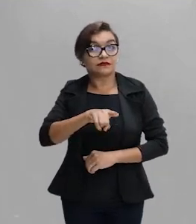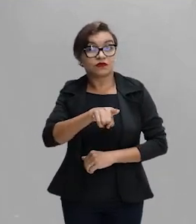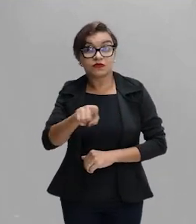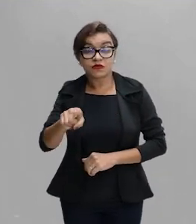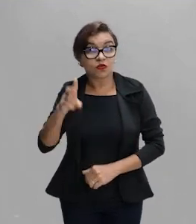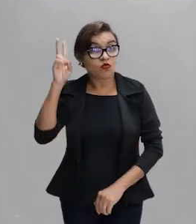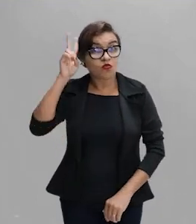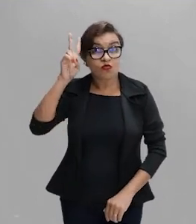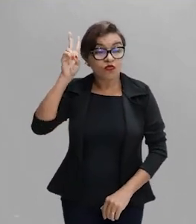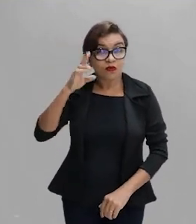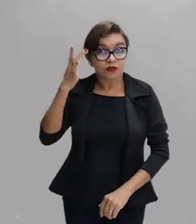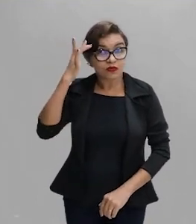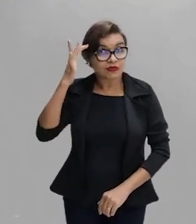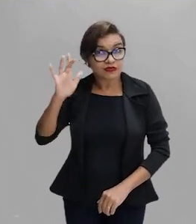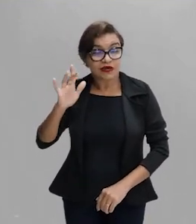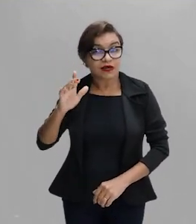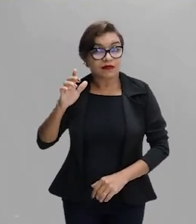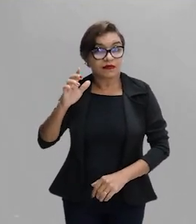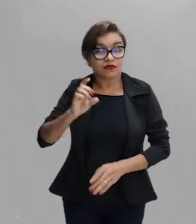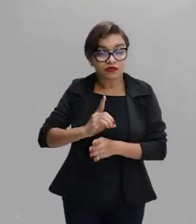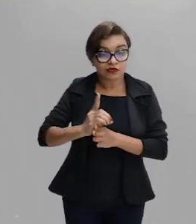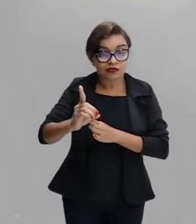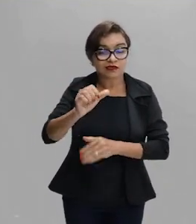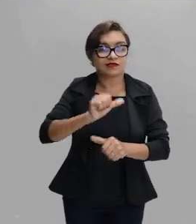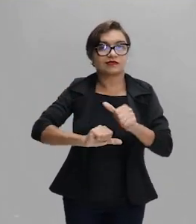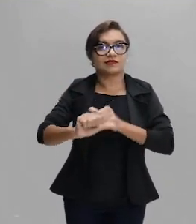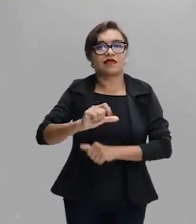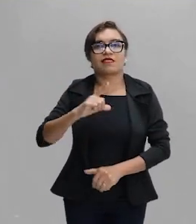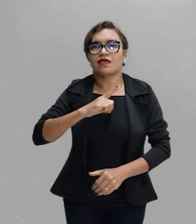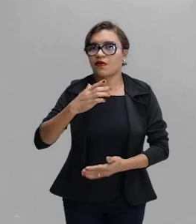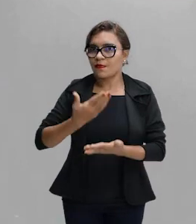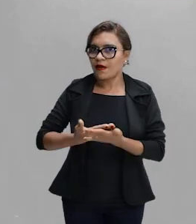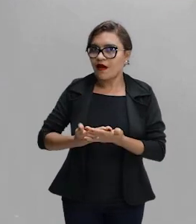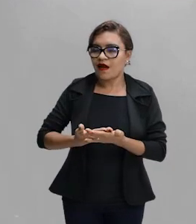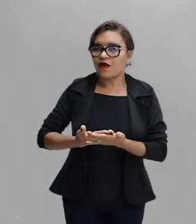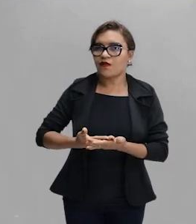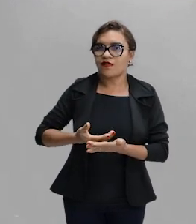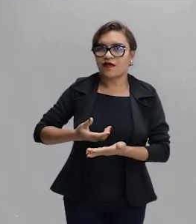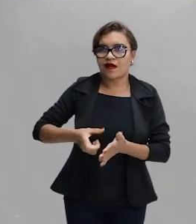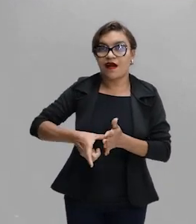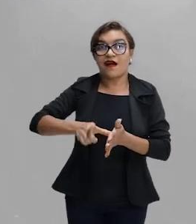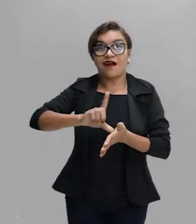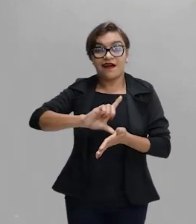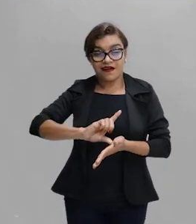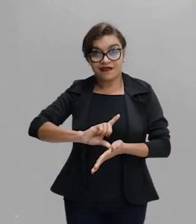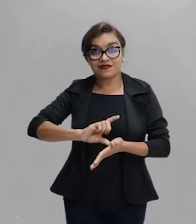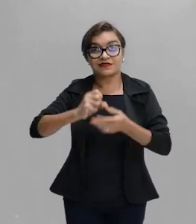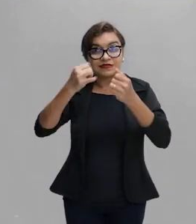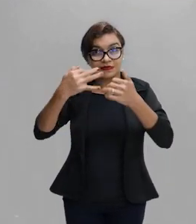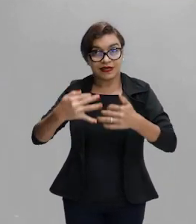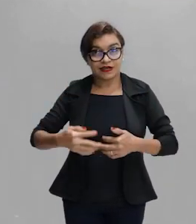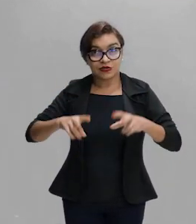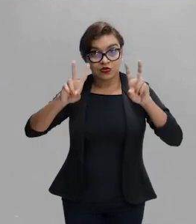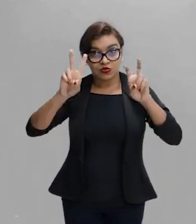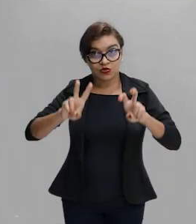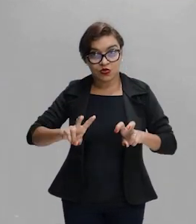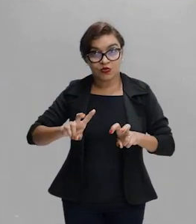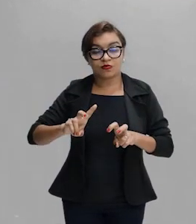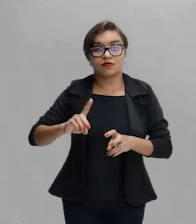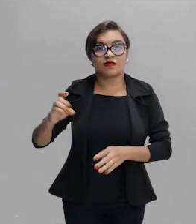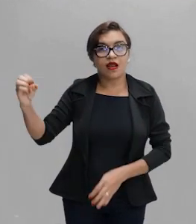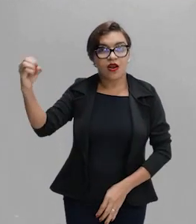para quem não sabe o que é refração, já tem uma aula, uma aula anterior sobre refração.